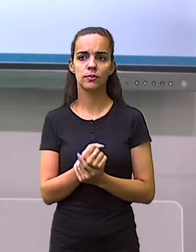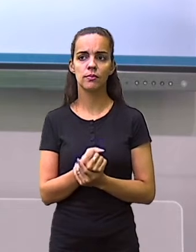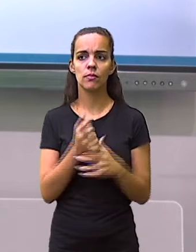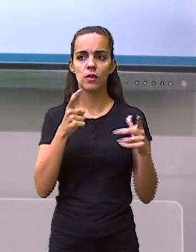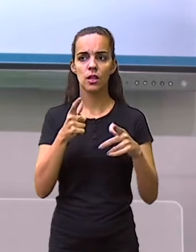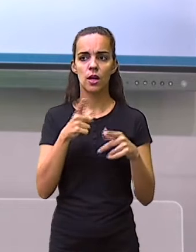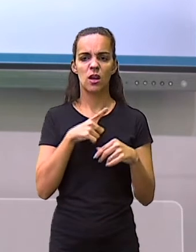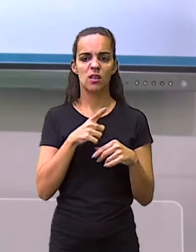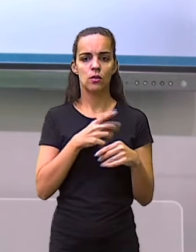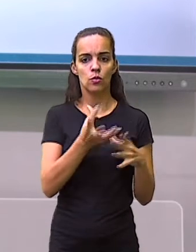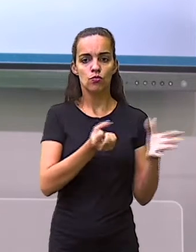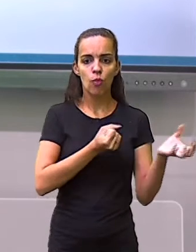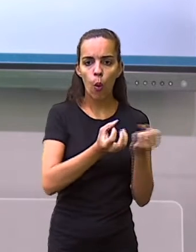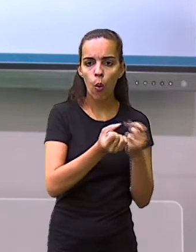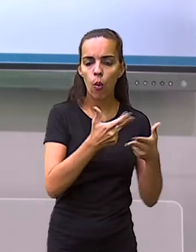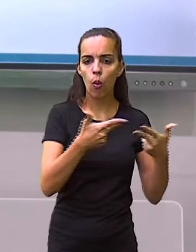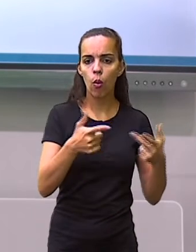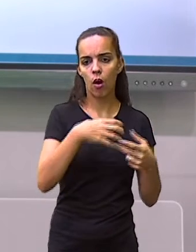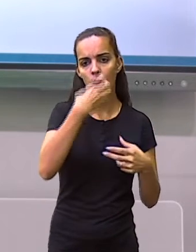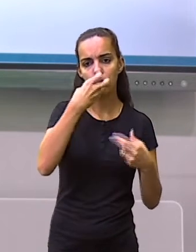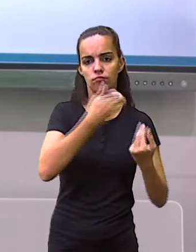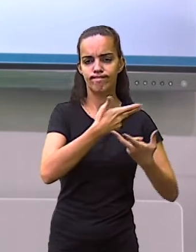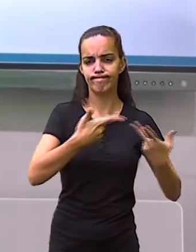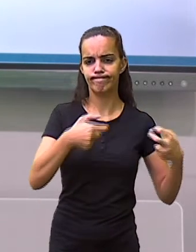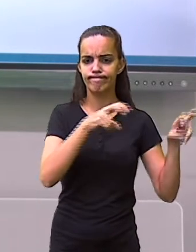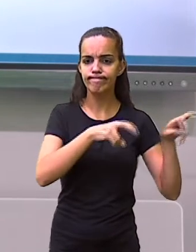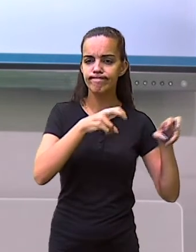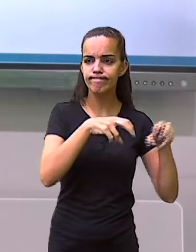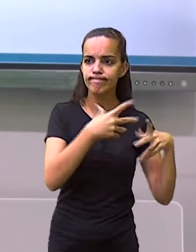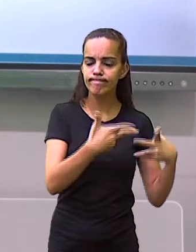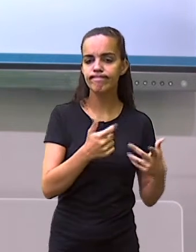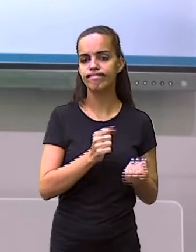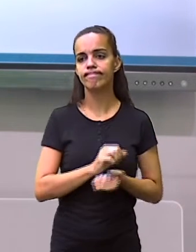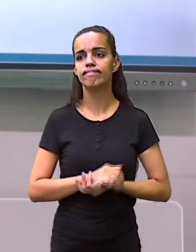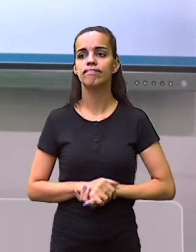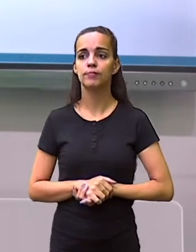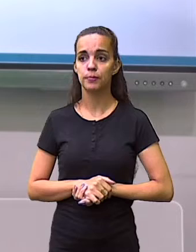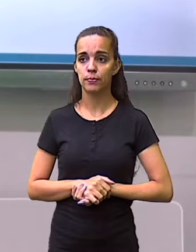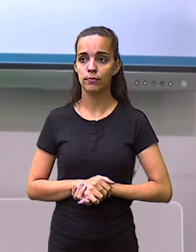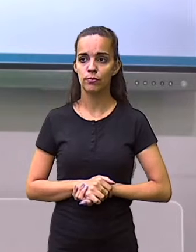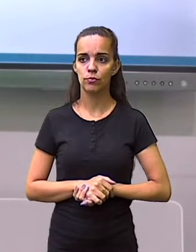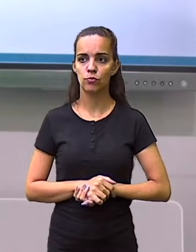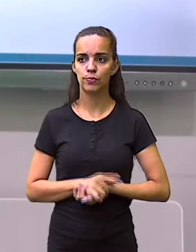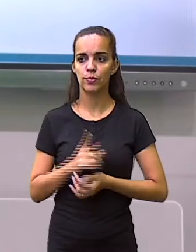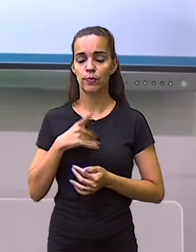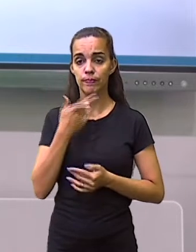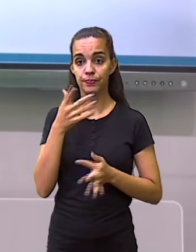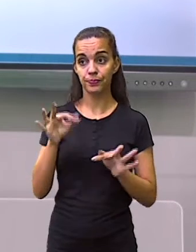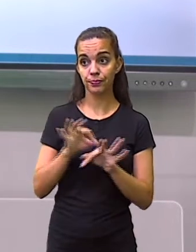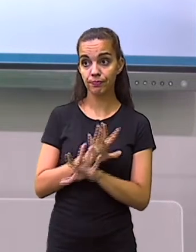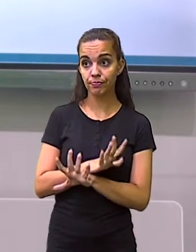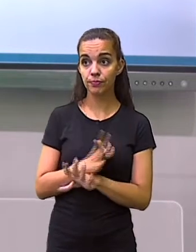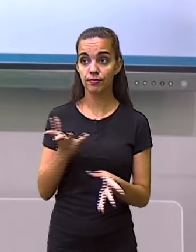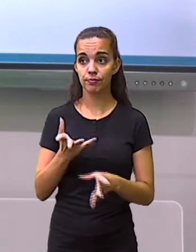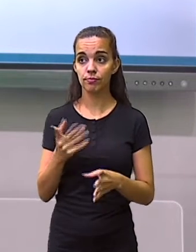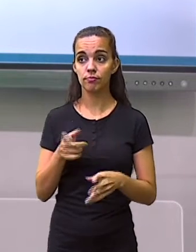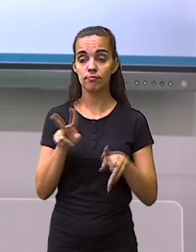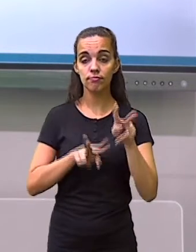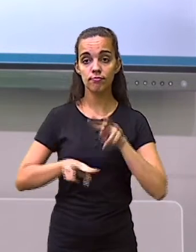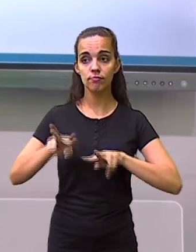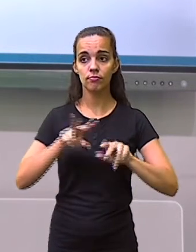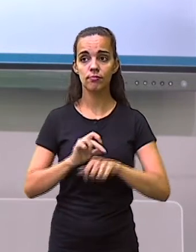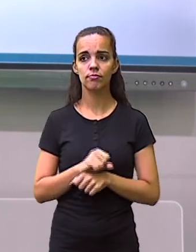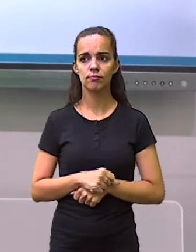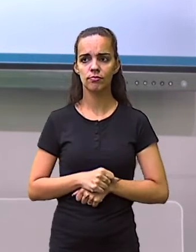a colheita de produtos resultantes do agronegócio. Por fim, vamos analisar